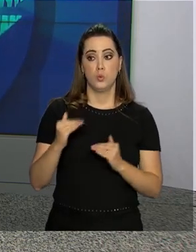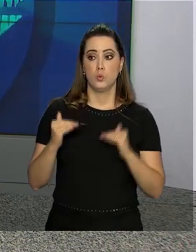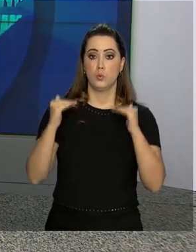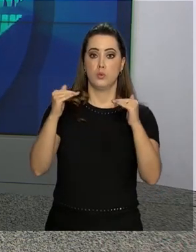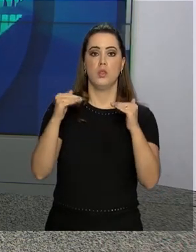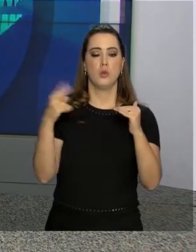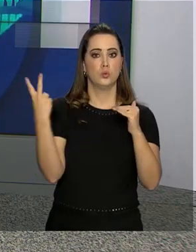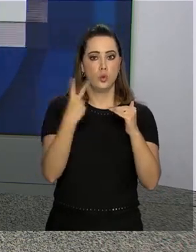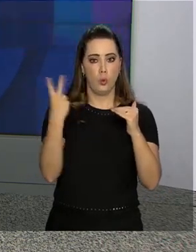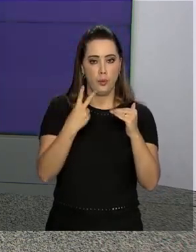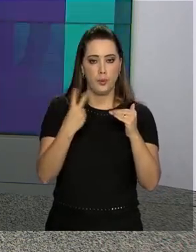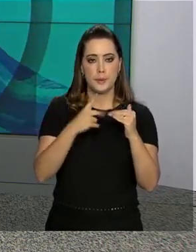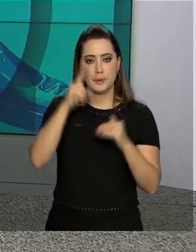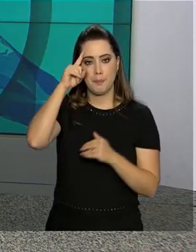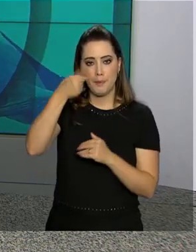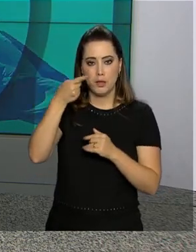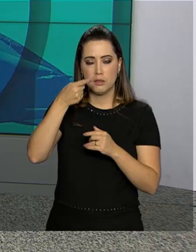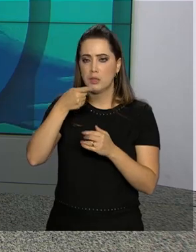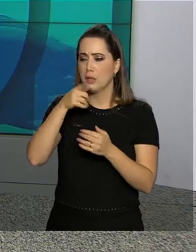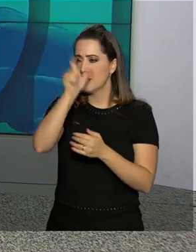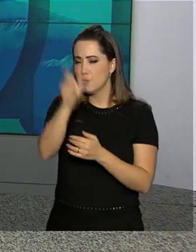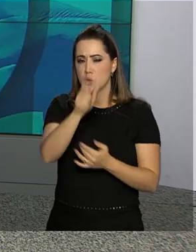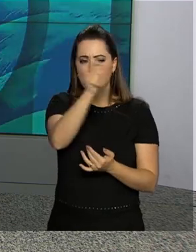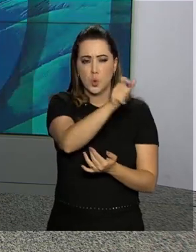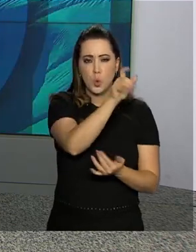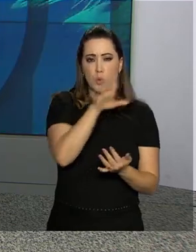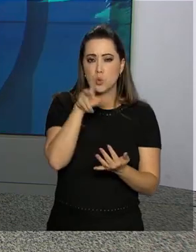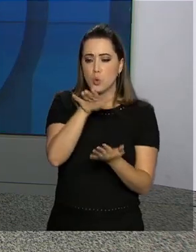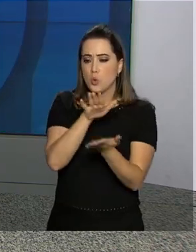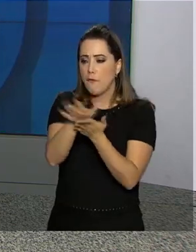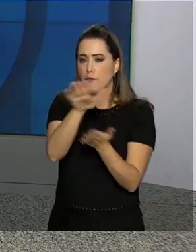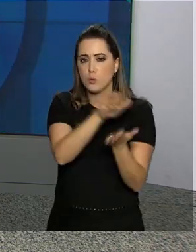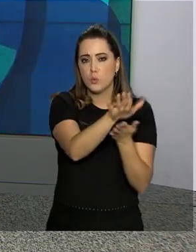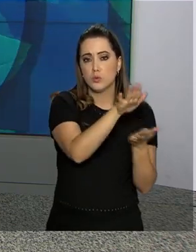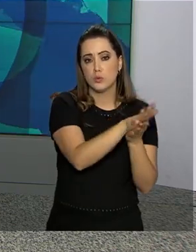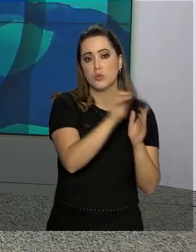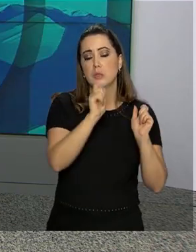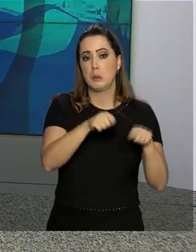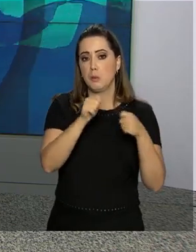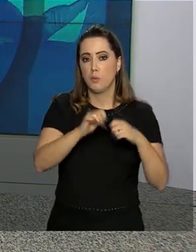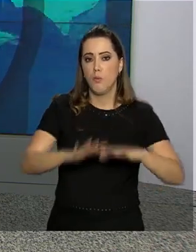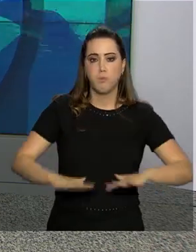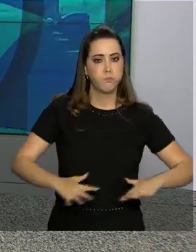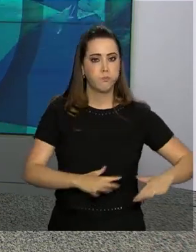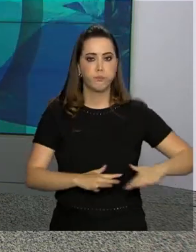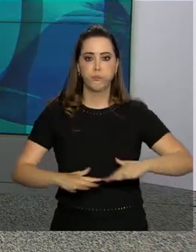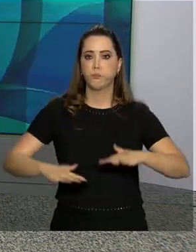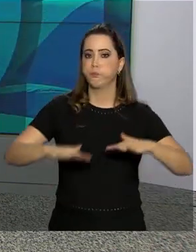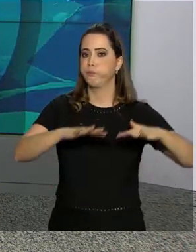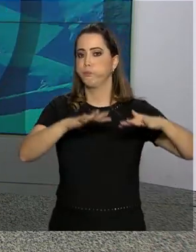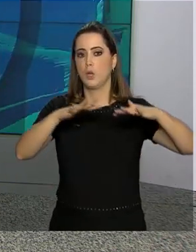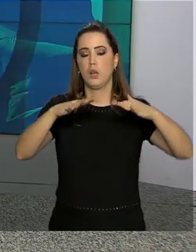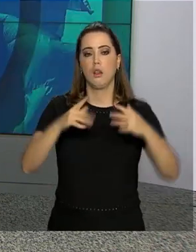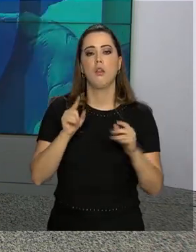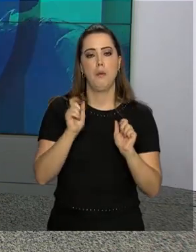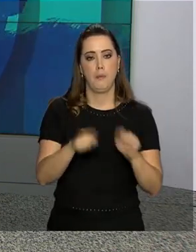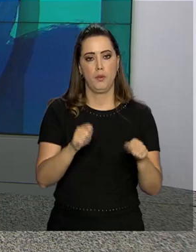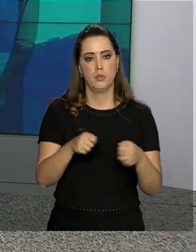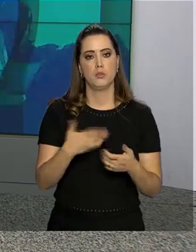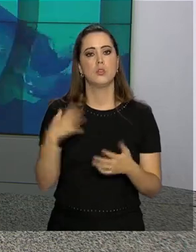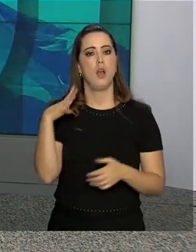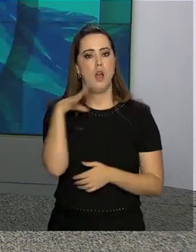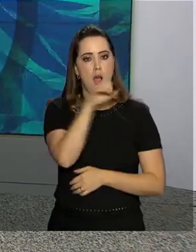emergência determina a evacuação de toda a área com possibilidade de inundação. A medida foi adotada